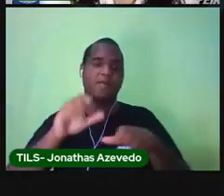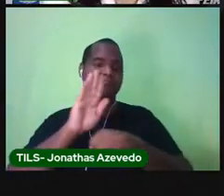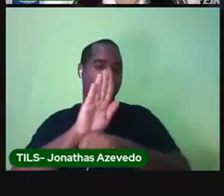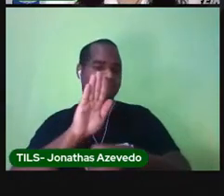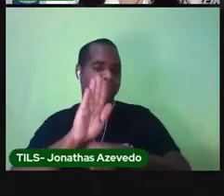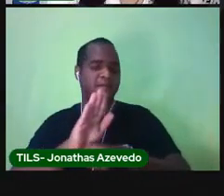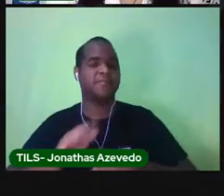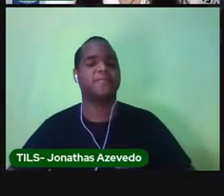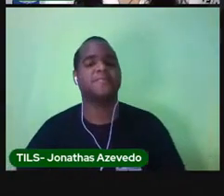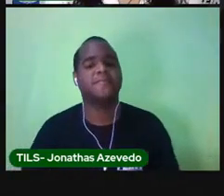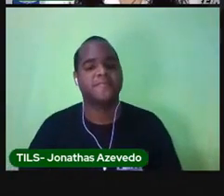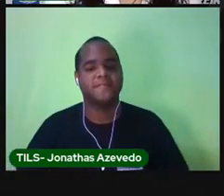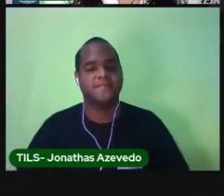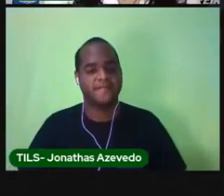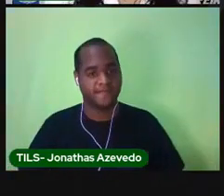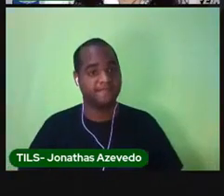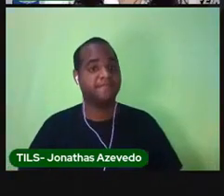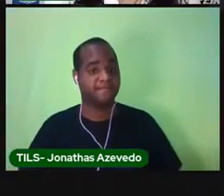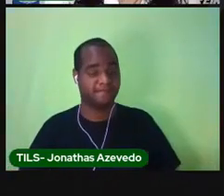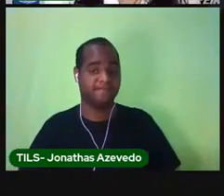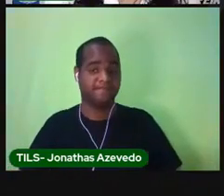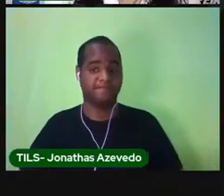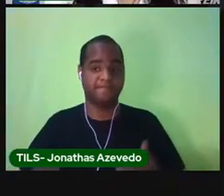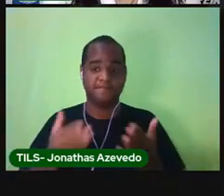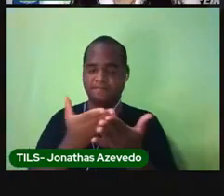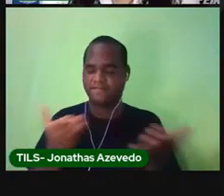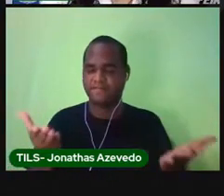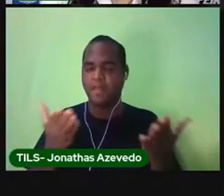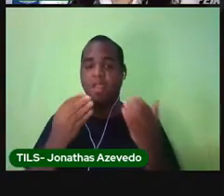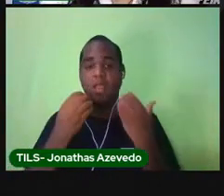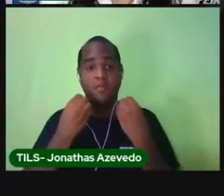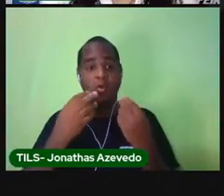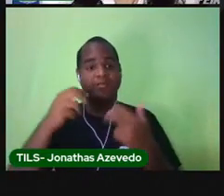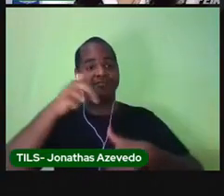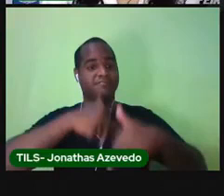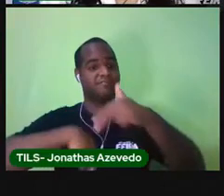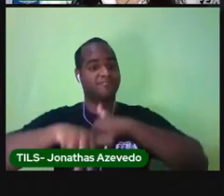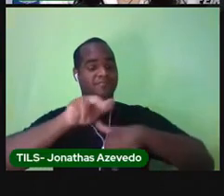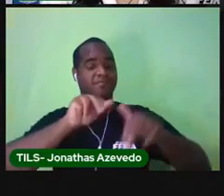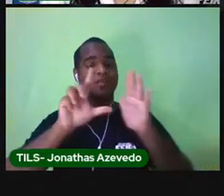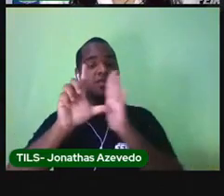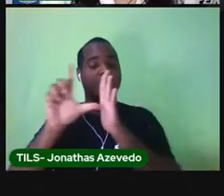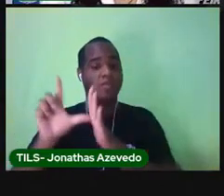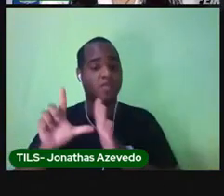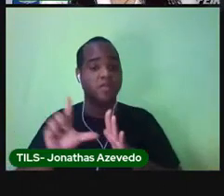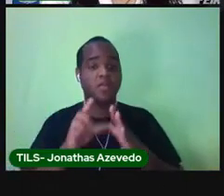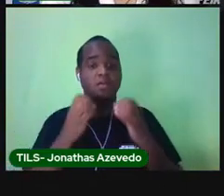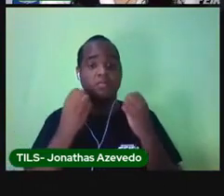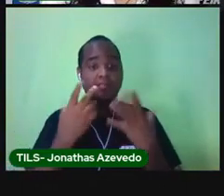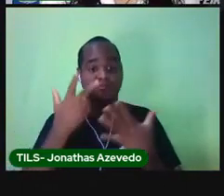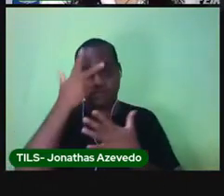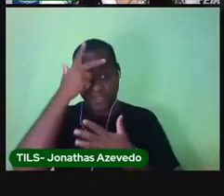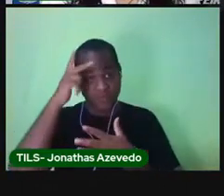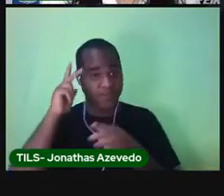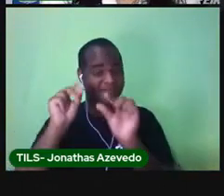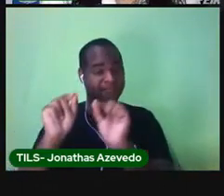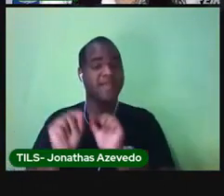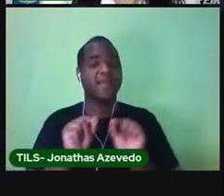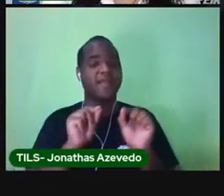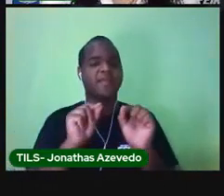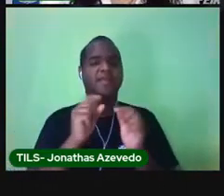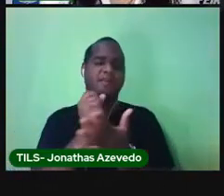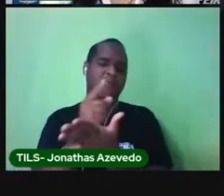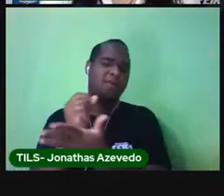comercial. É bastante movimentado. Por ter muitas lojas, as pessoas estão sempre lá querendo comprar